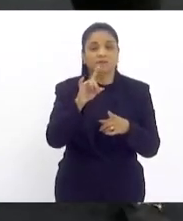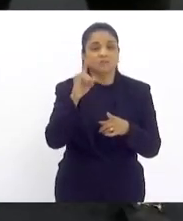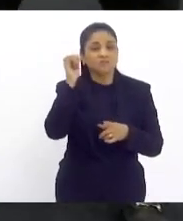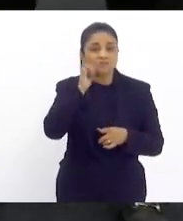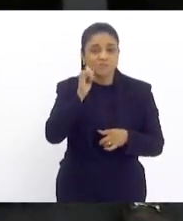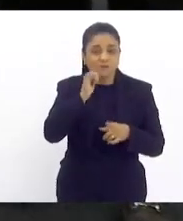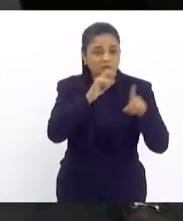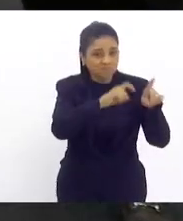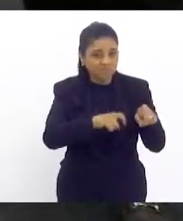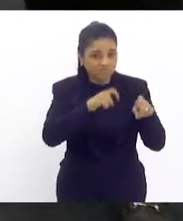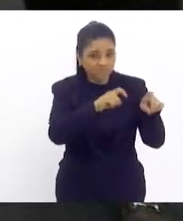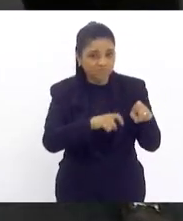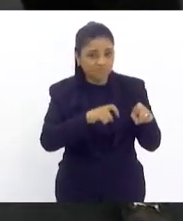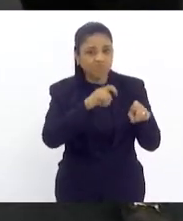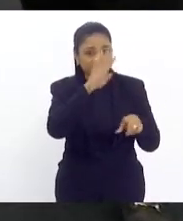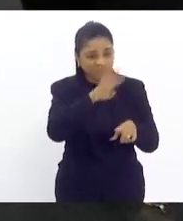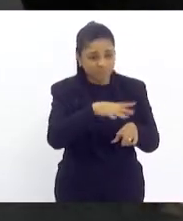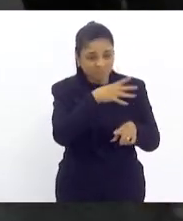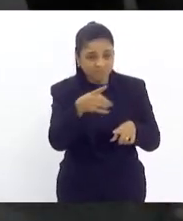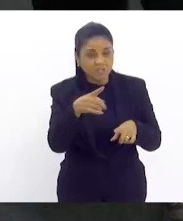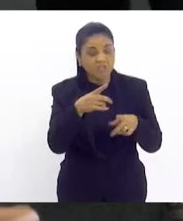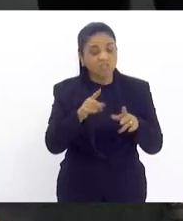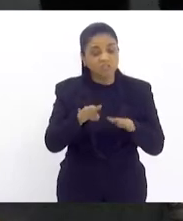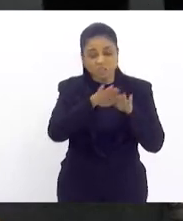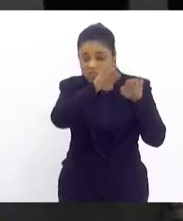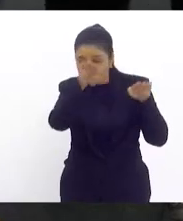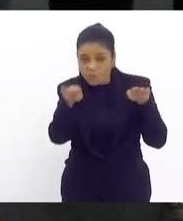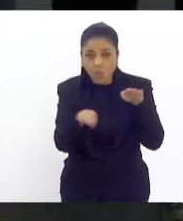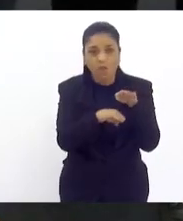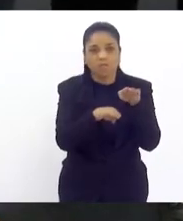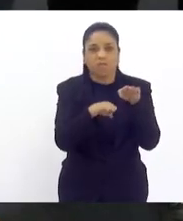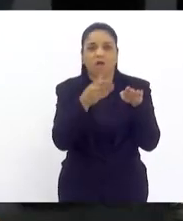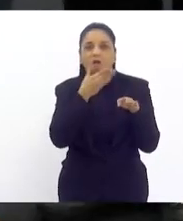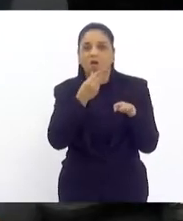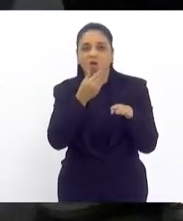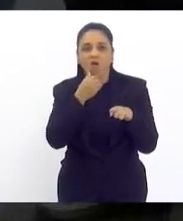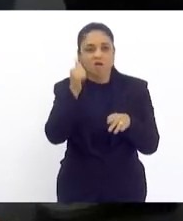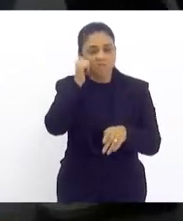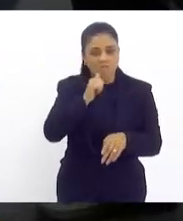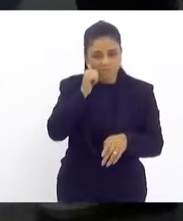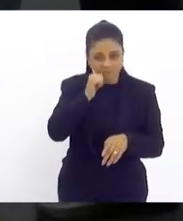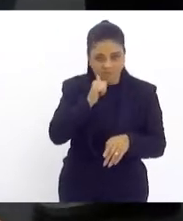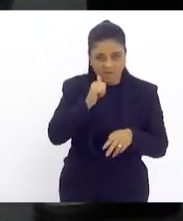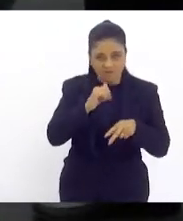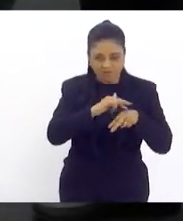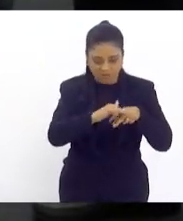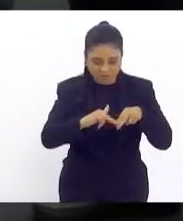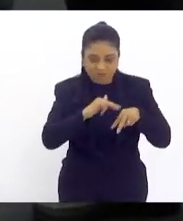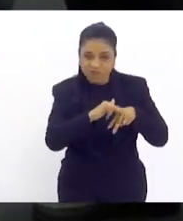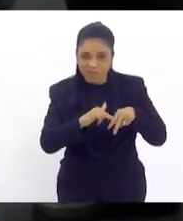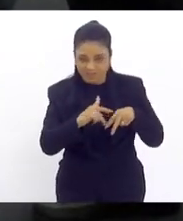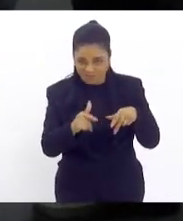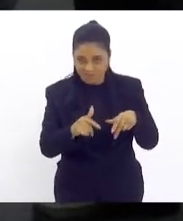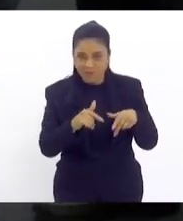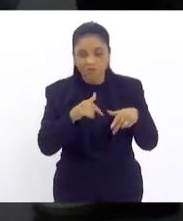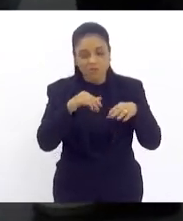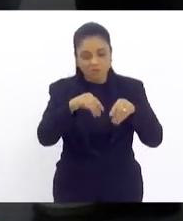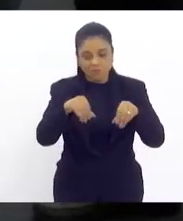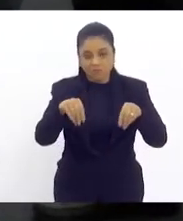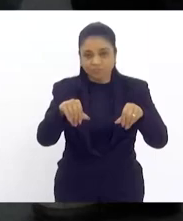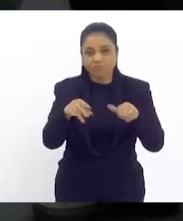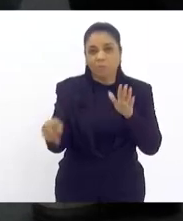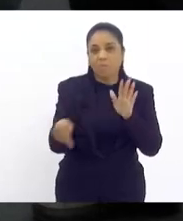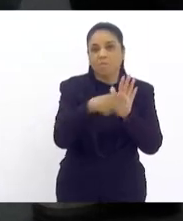desigualdades de gênero que há no acesso e à propriedade da terra. Nesse sentido, também é